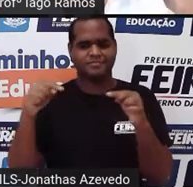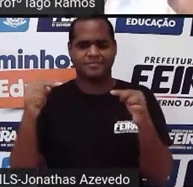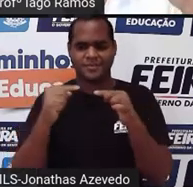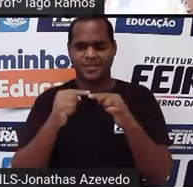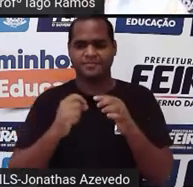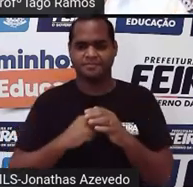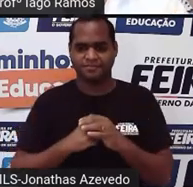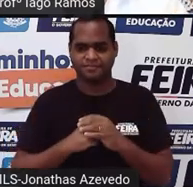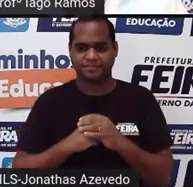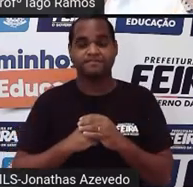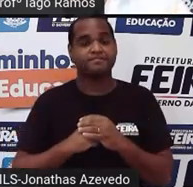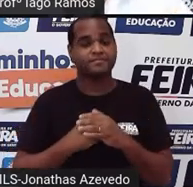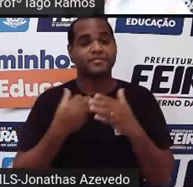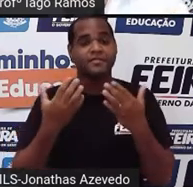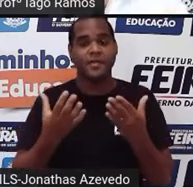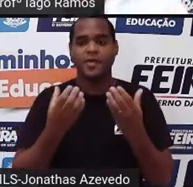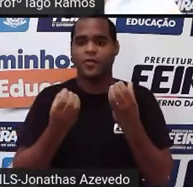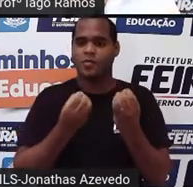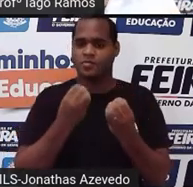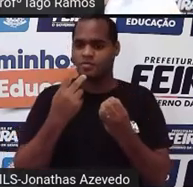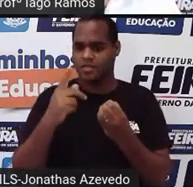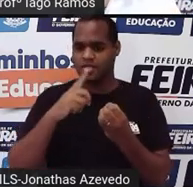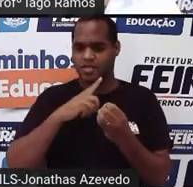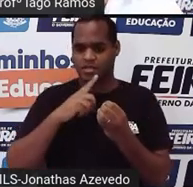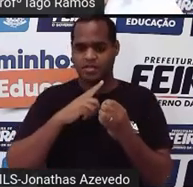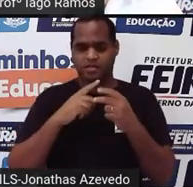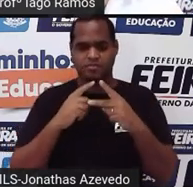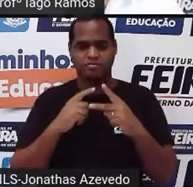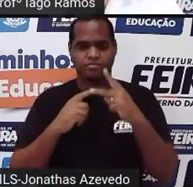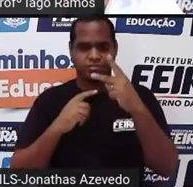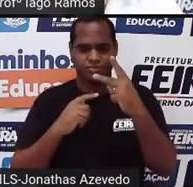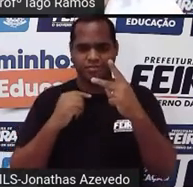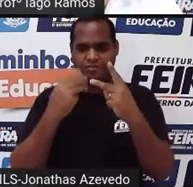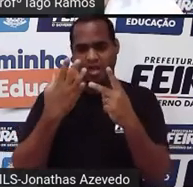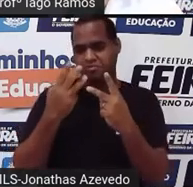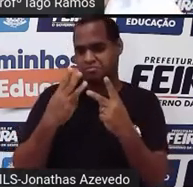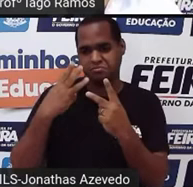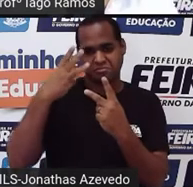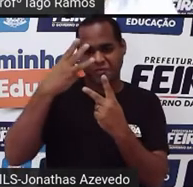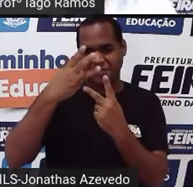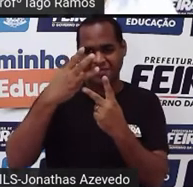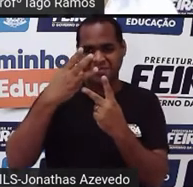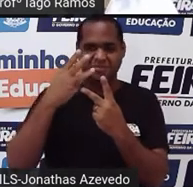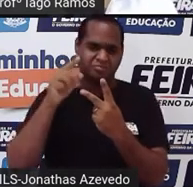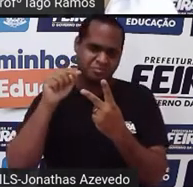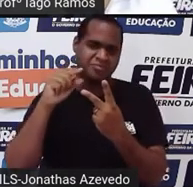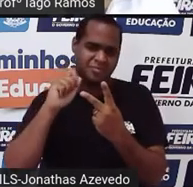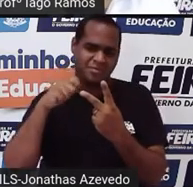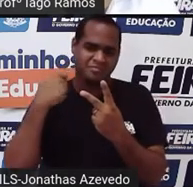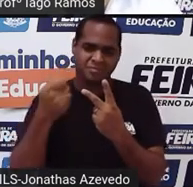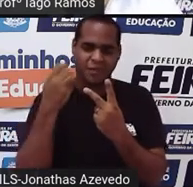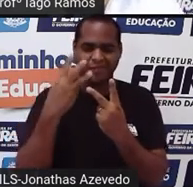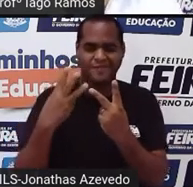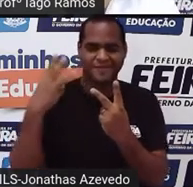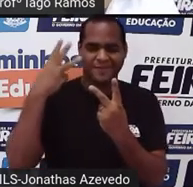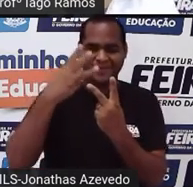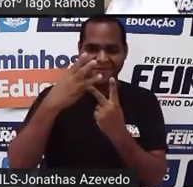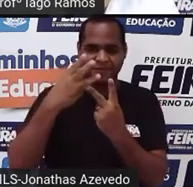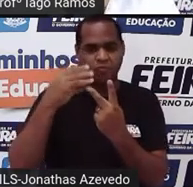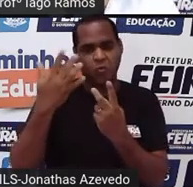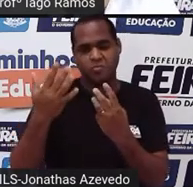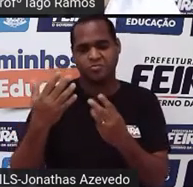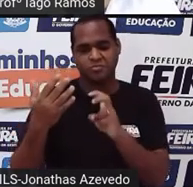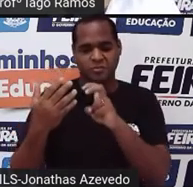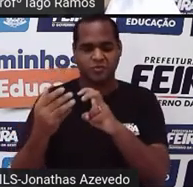é uma potência elevada a três, a gente lê cúbico, tá bom? Porque lembra do cubo, tá? O cubo é um